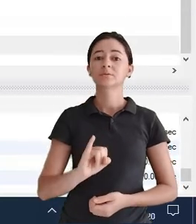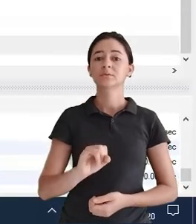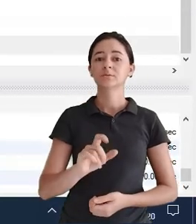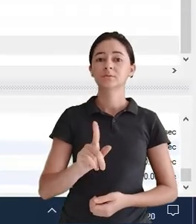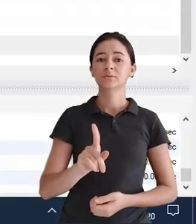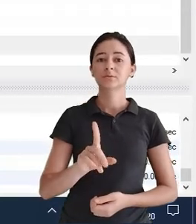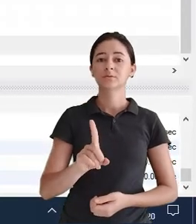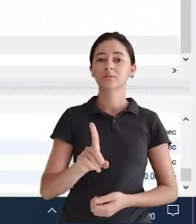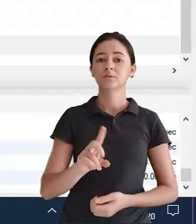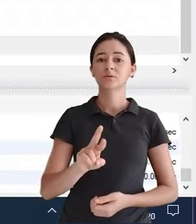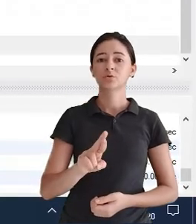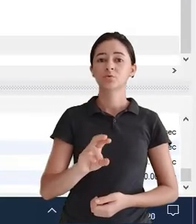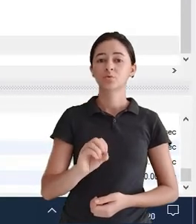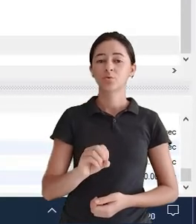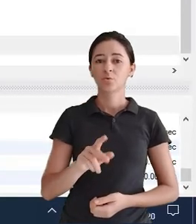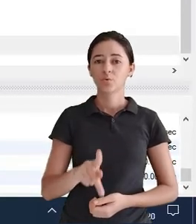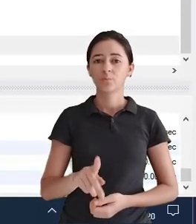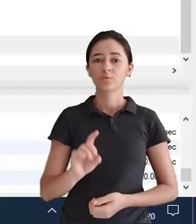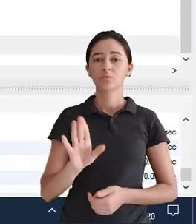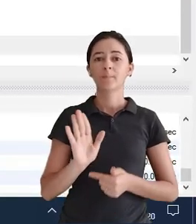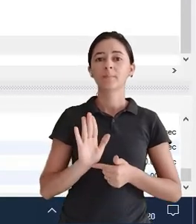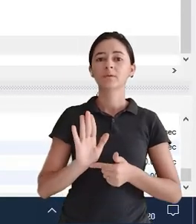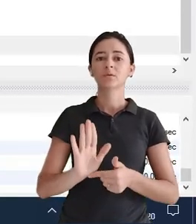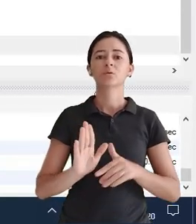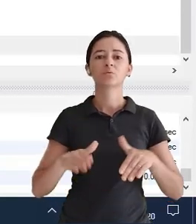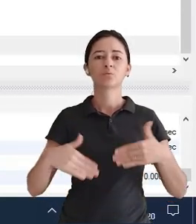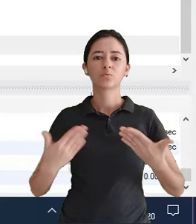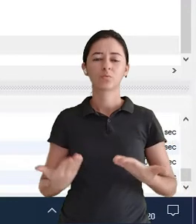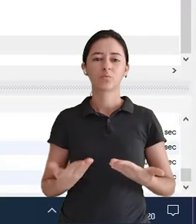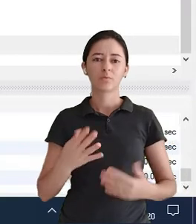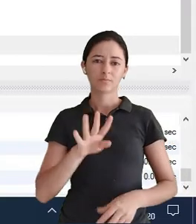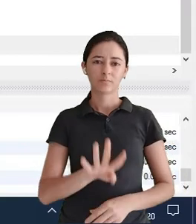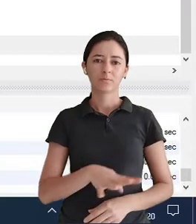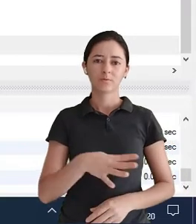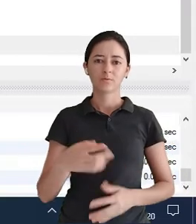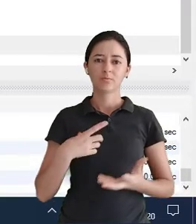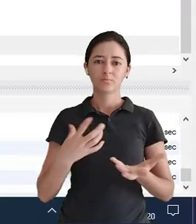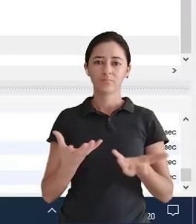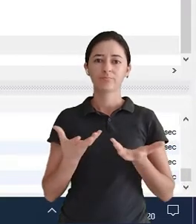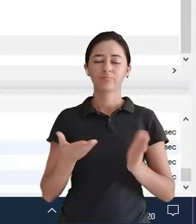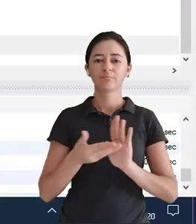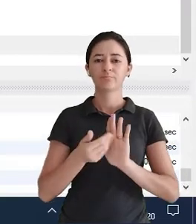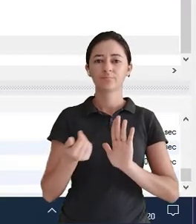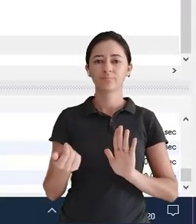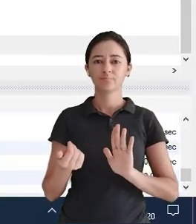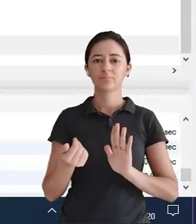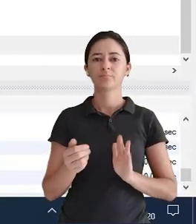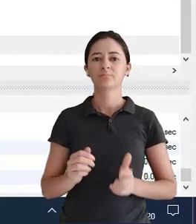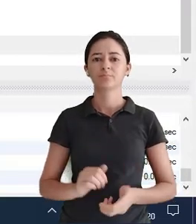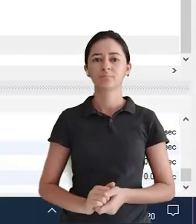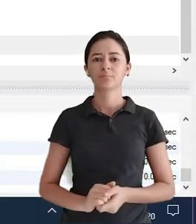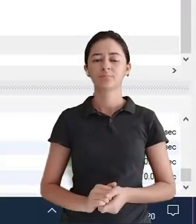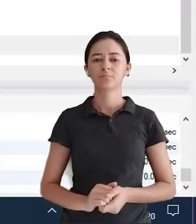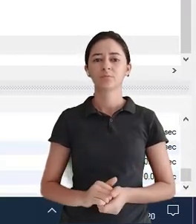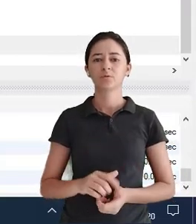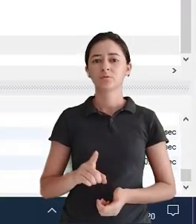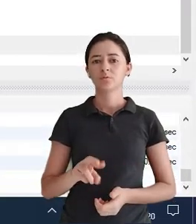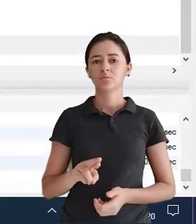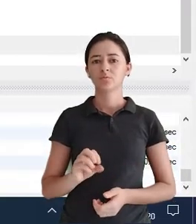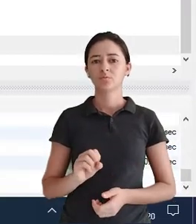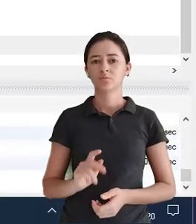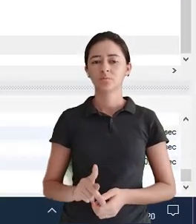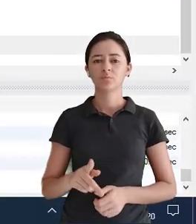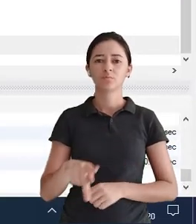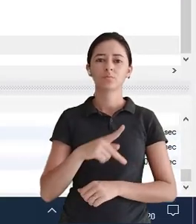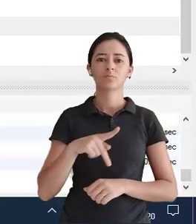Lembrando que se eu estou Dropando Eu estou só apontando Apaga aquele cara Não precisa de tipo de dado Tipo de dado É quando a gente está criando Ou alterando Então